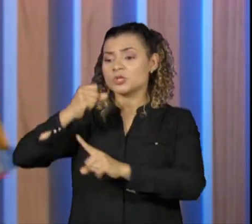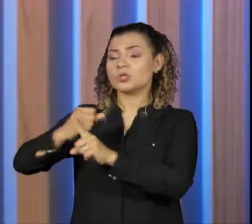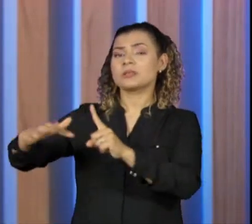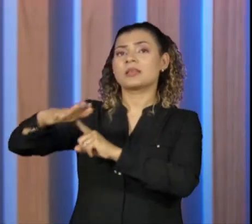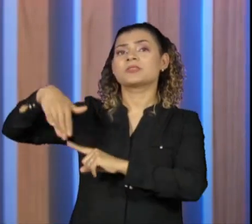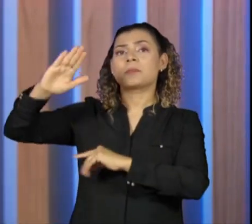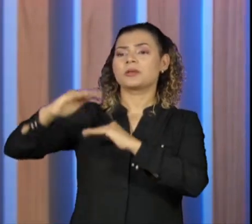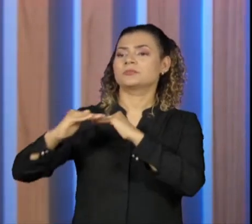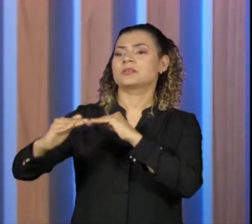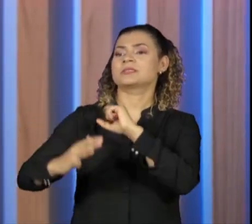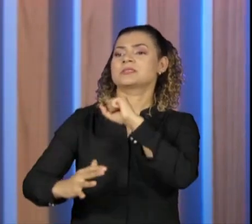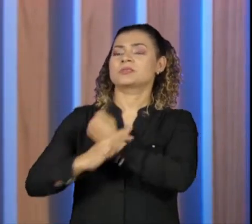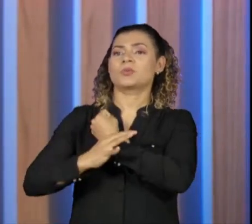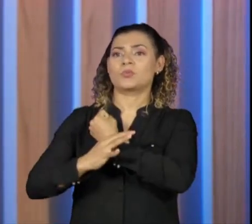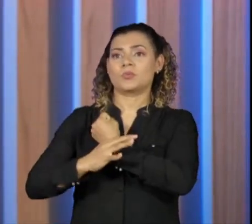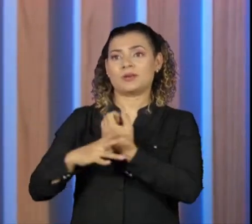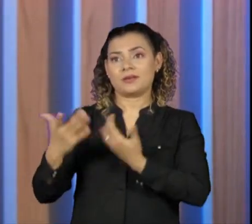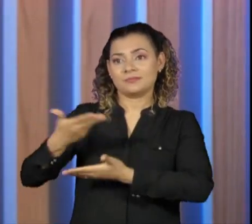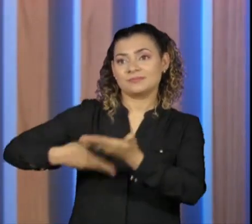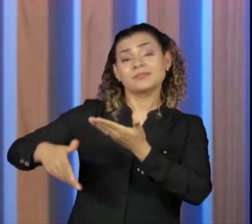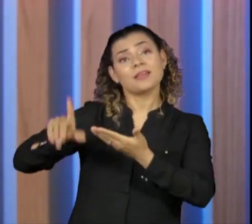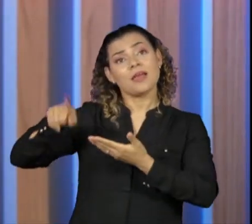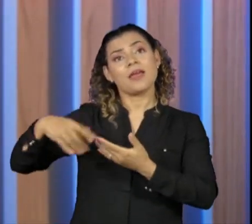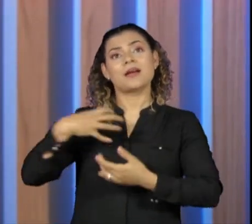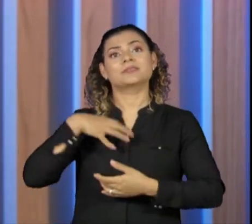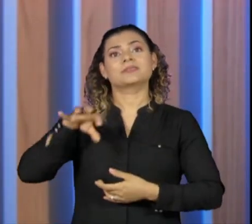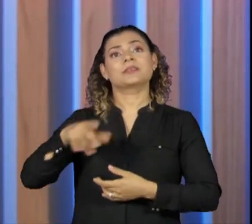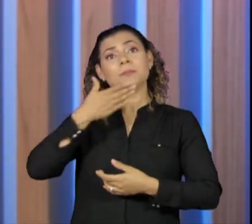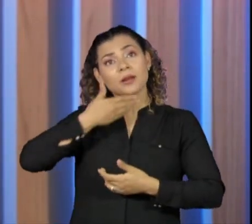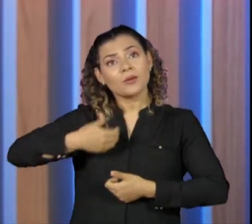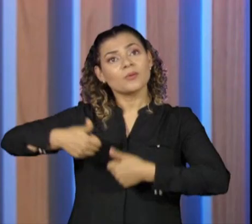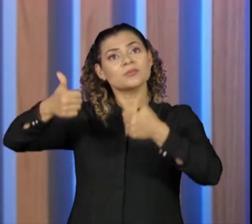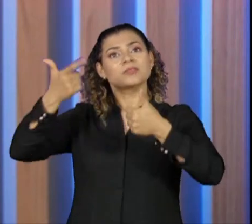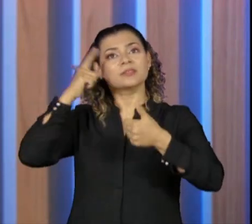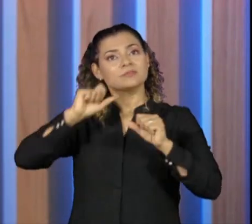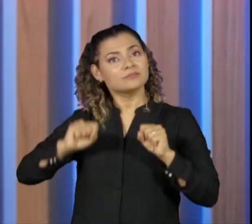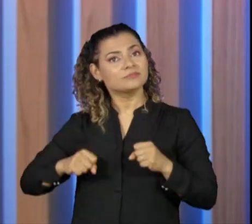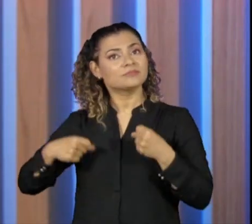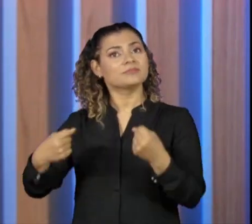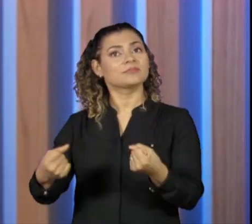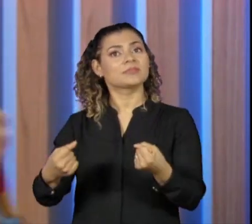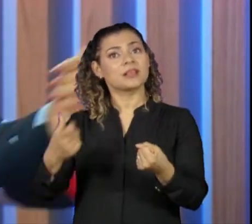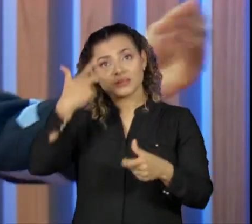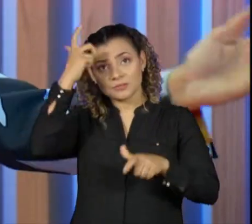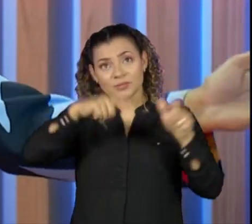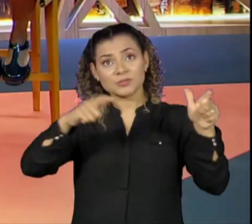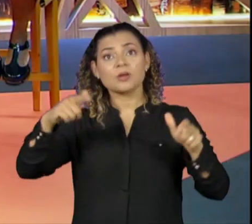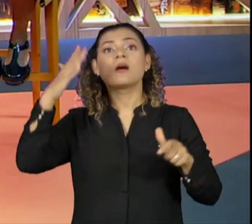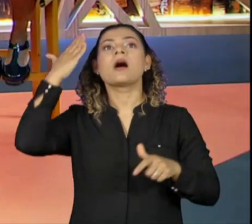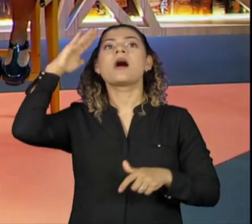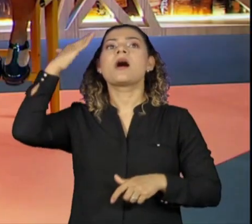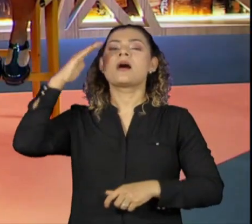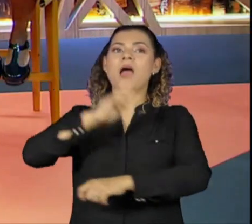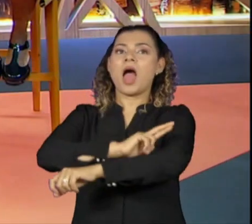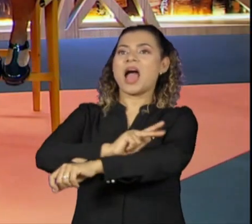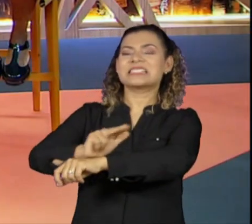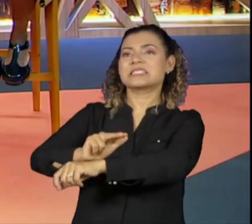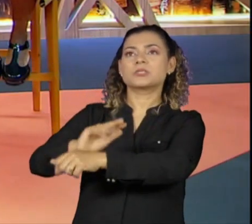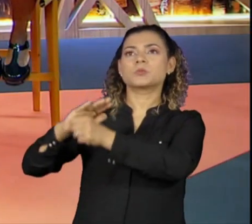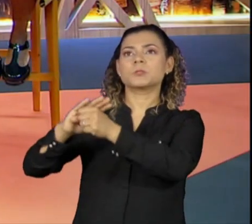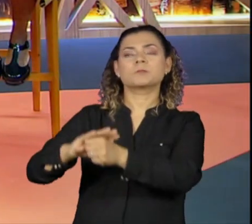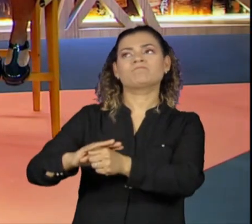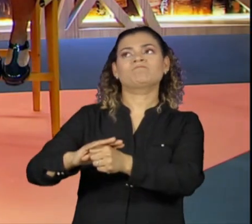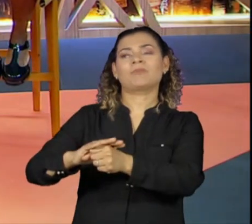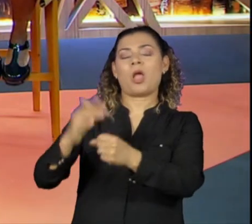mais estável coletivamente, pode ser um caminho para que todo mundo se empenhe, porque aí as pessoas vão combater o racismo, porque o racismo também